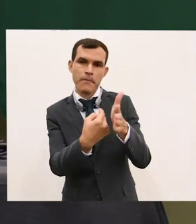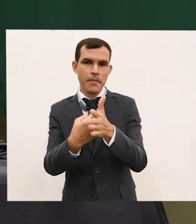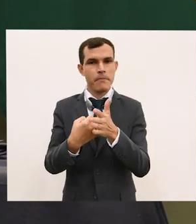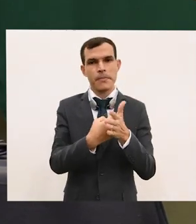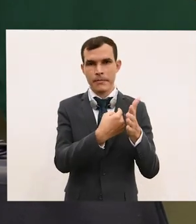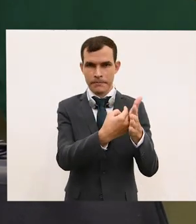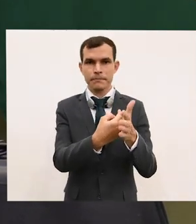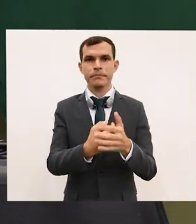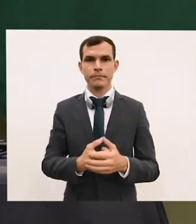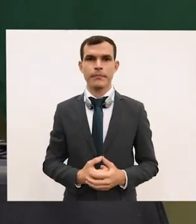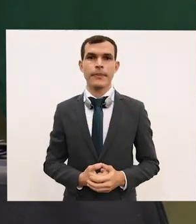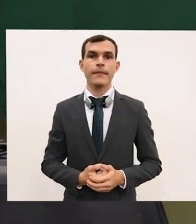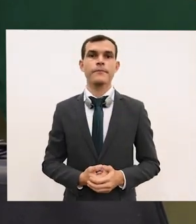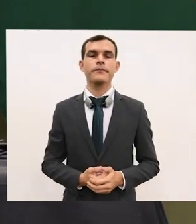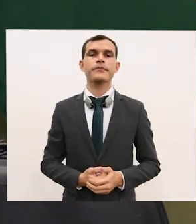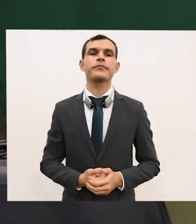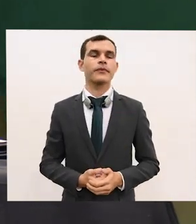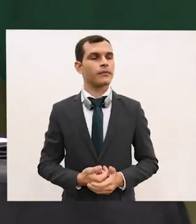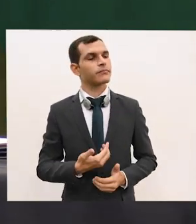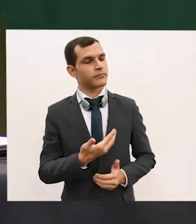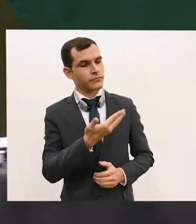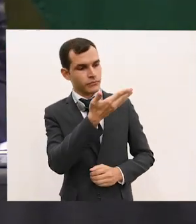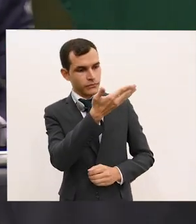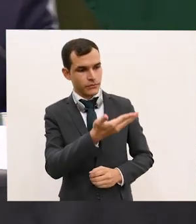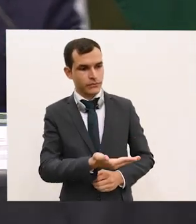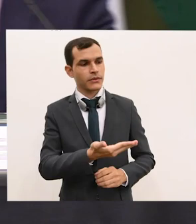Senhor ministro, Vossa Excelência, tem a palavra.